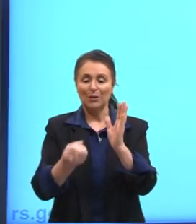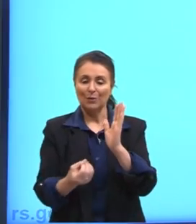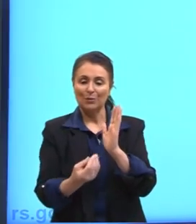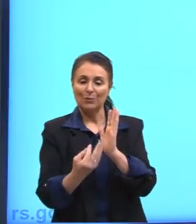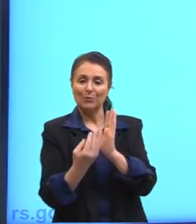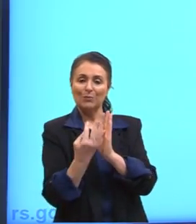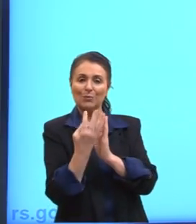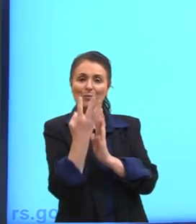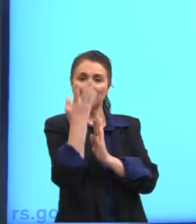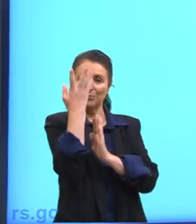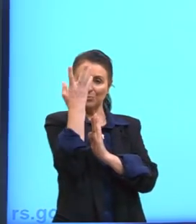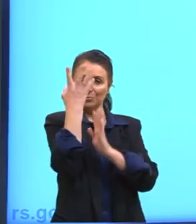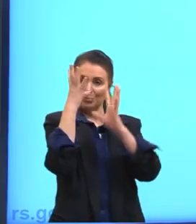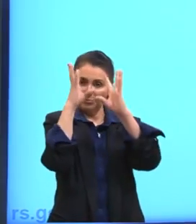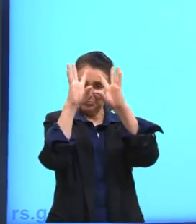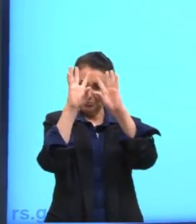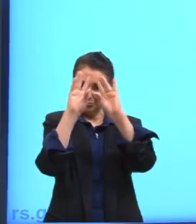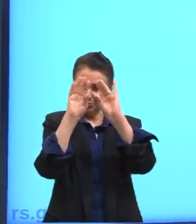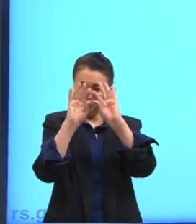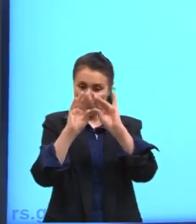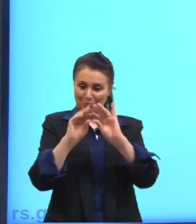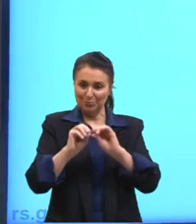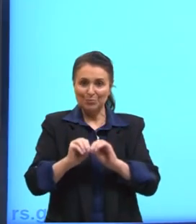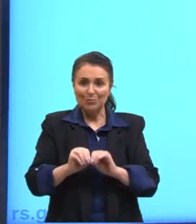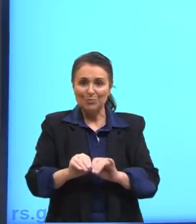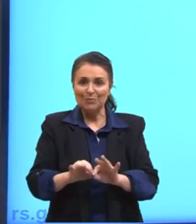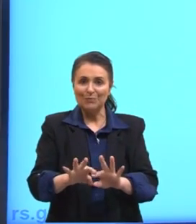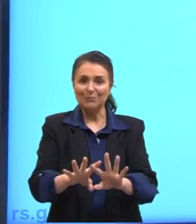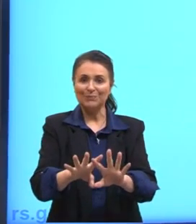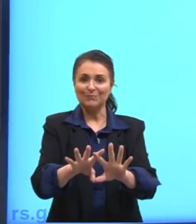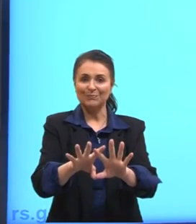ebulição aqui que acontece com essa água, né? Na caldeira.